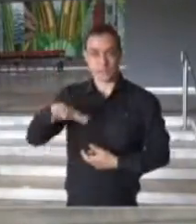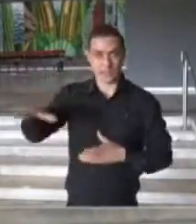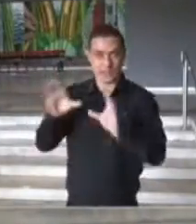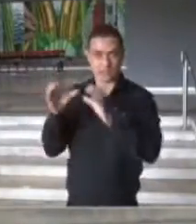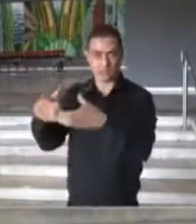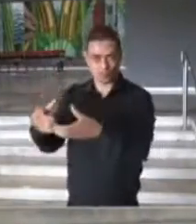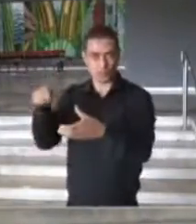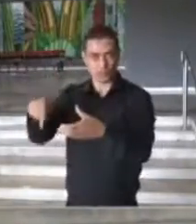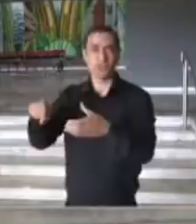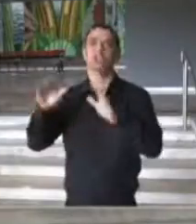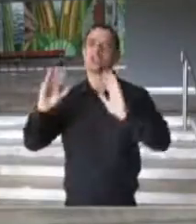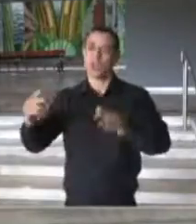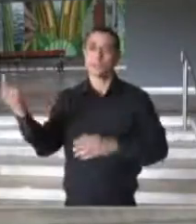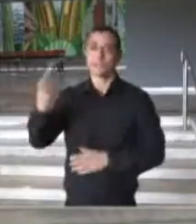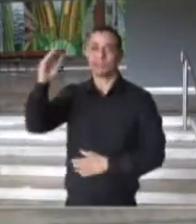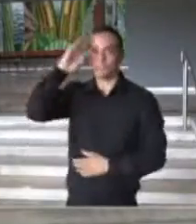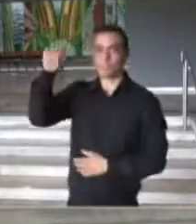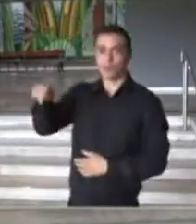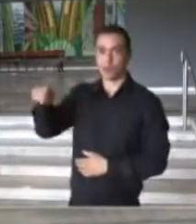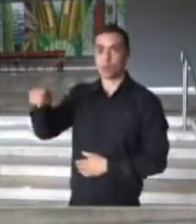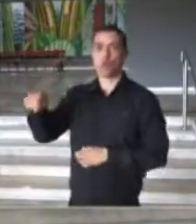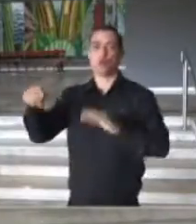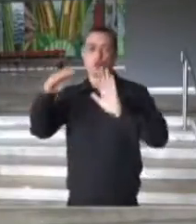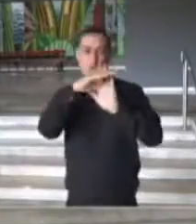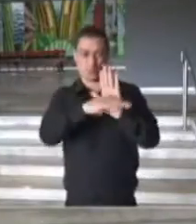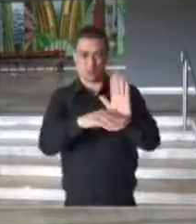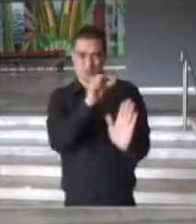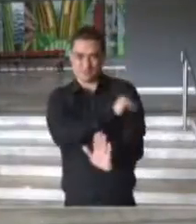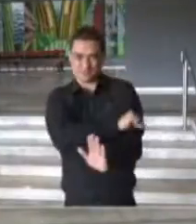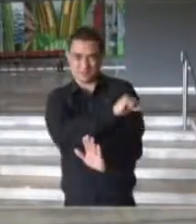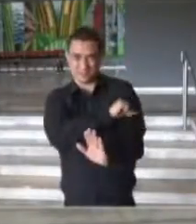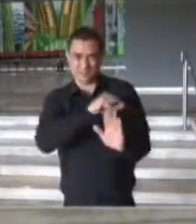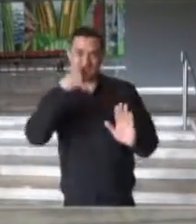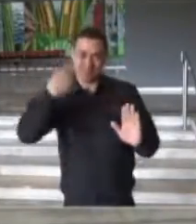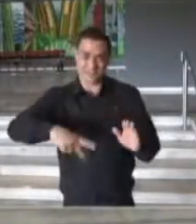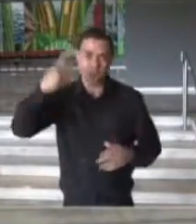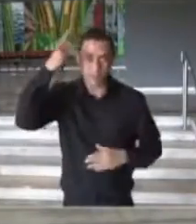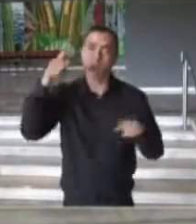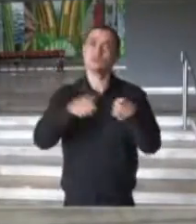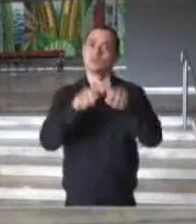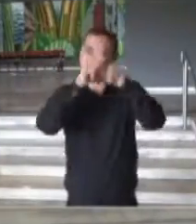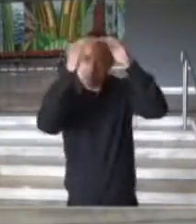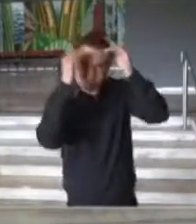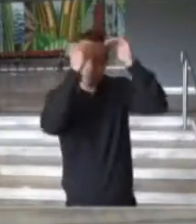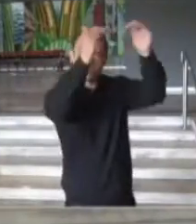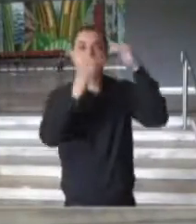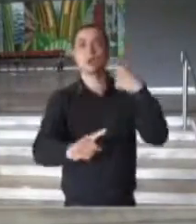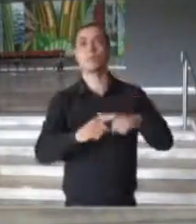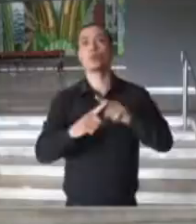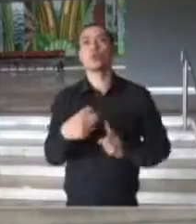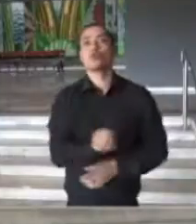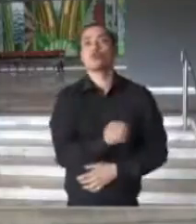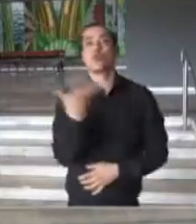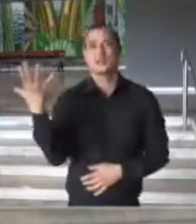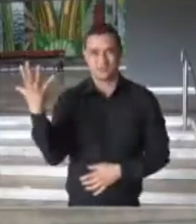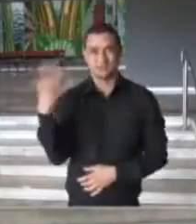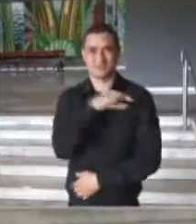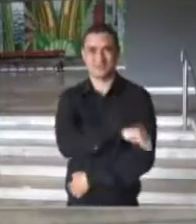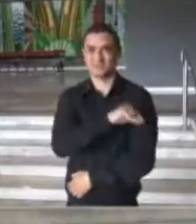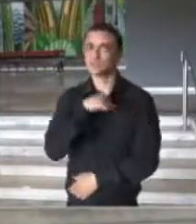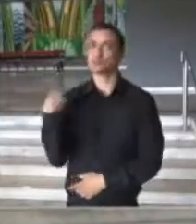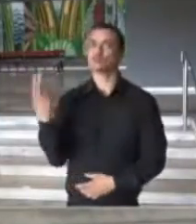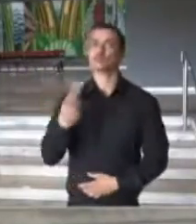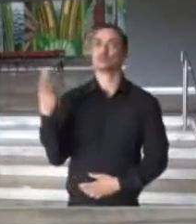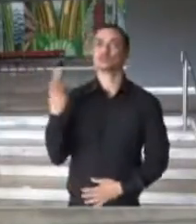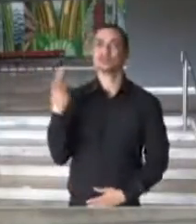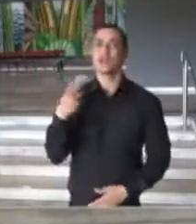Ministério da Saúde, e o Programa Estadual de Imunização, então, também vai seguir, uma vez que o quantitativo de doses não nos permite